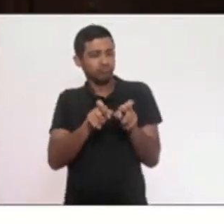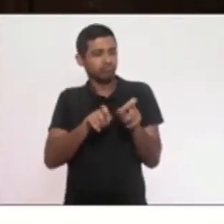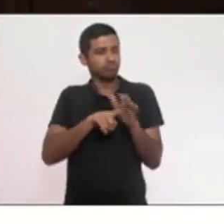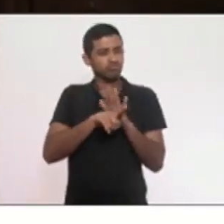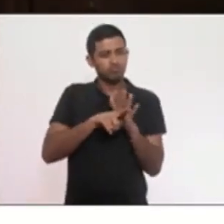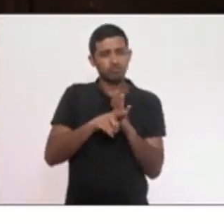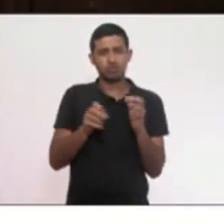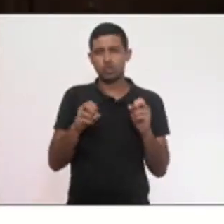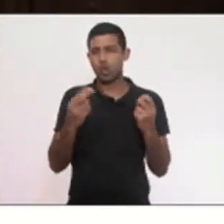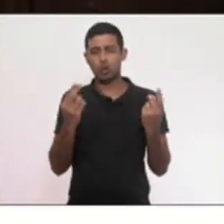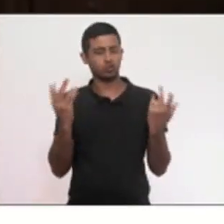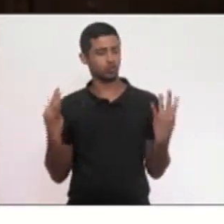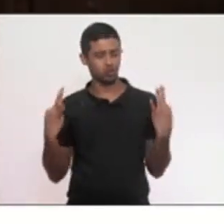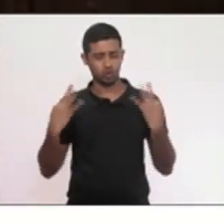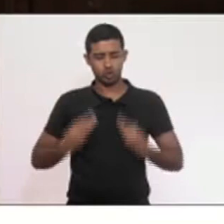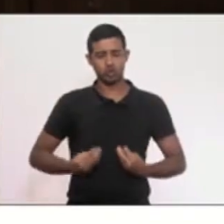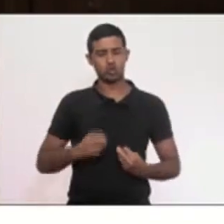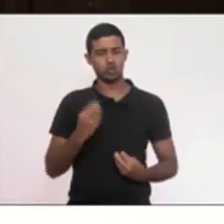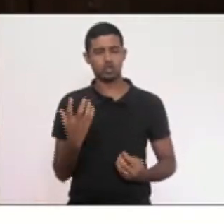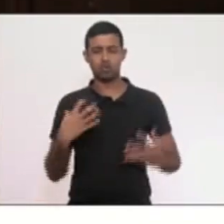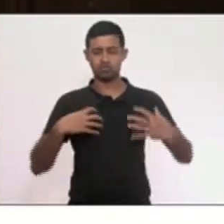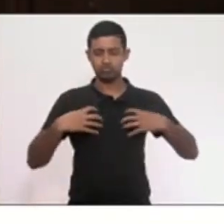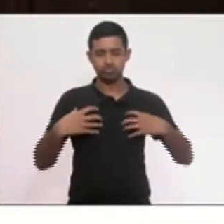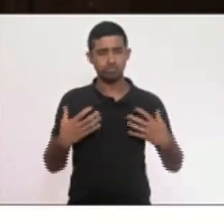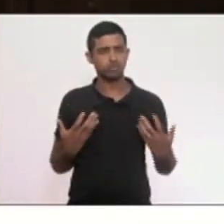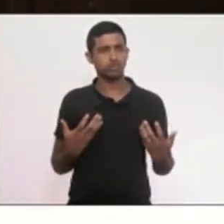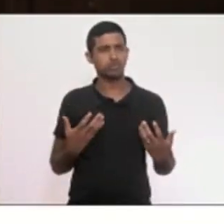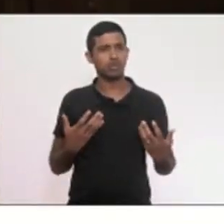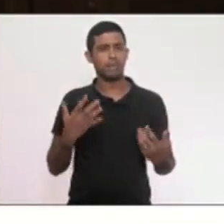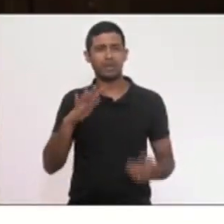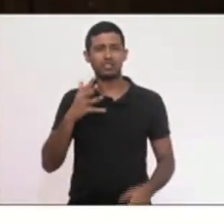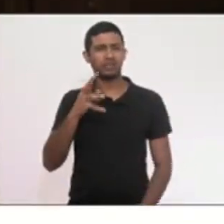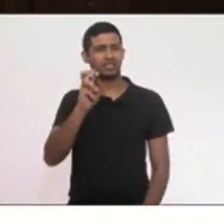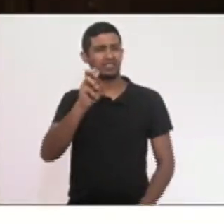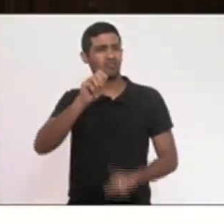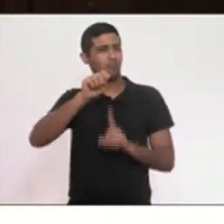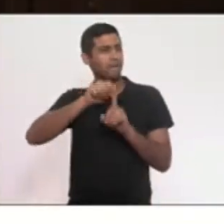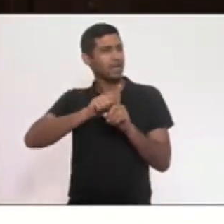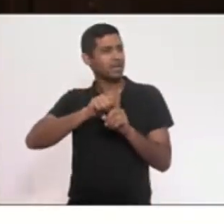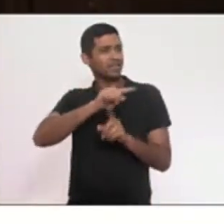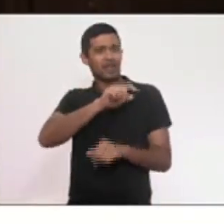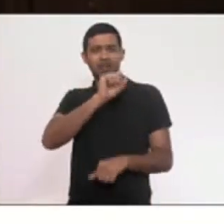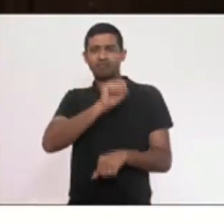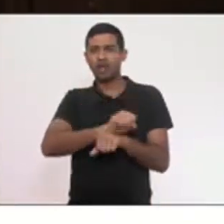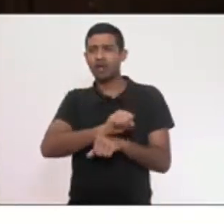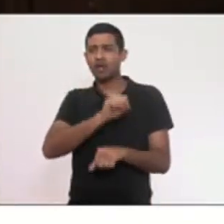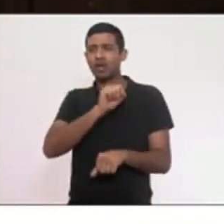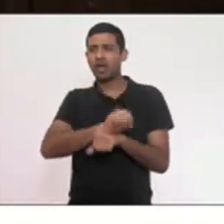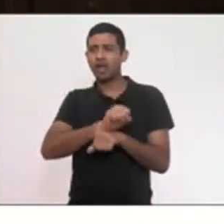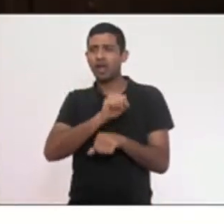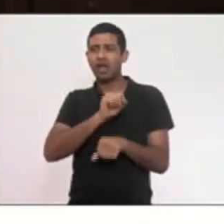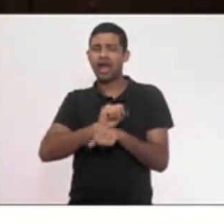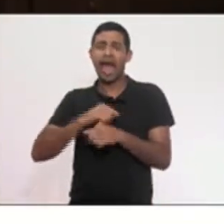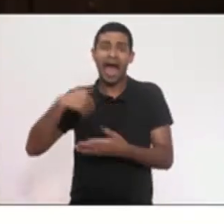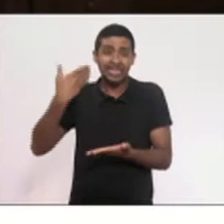total, ultramamária, leva 4, 5, 6 meses para realizar esse tipo de exame.